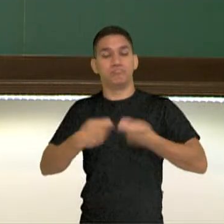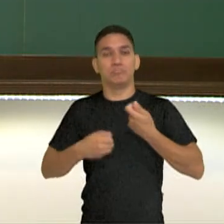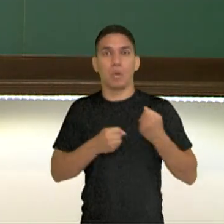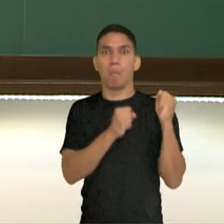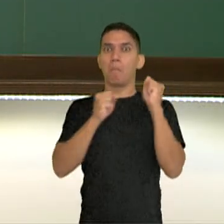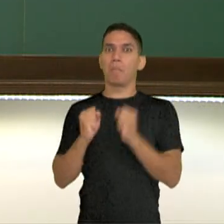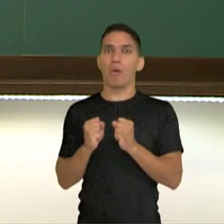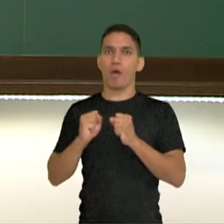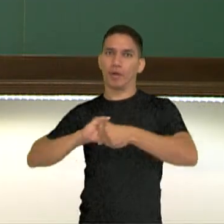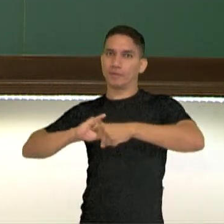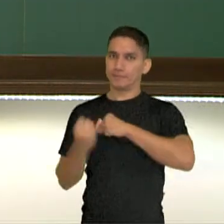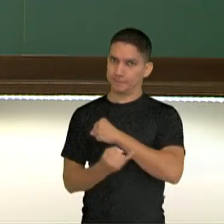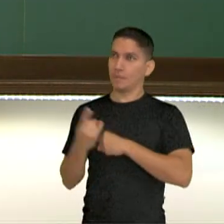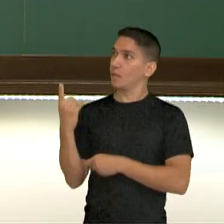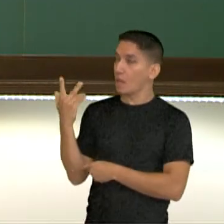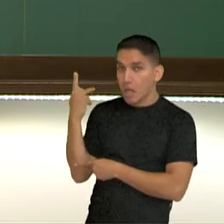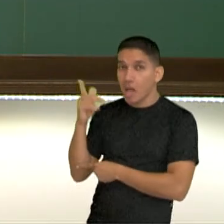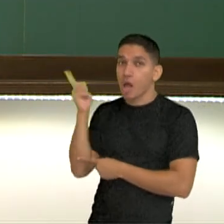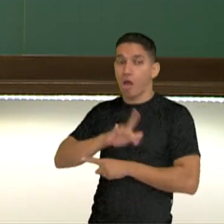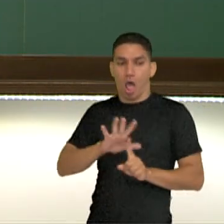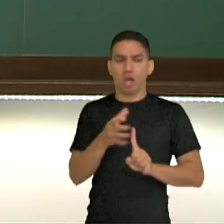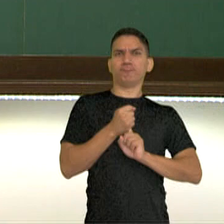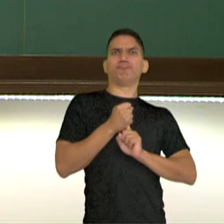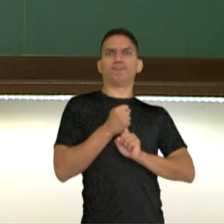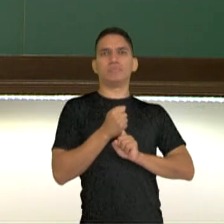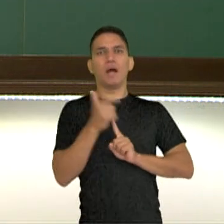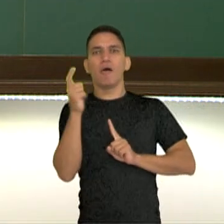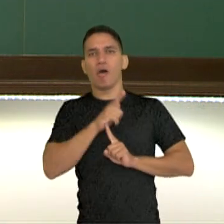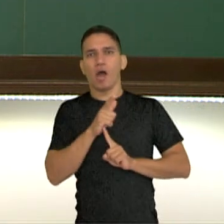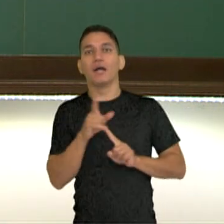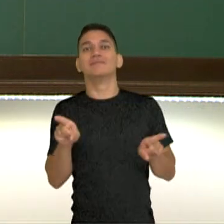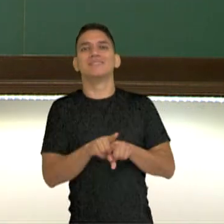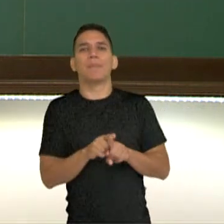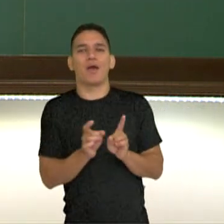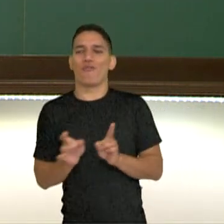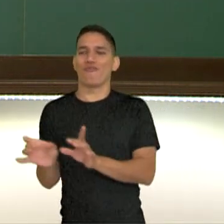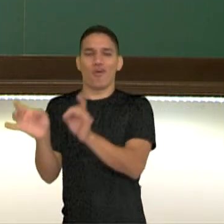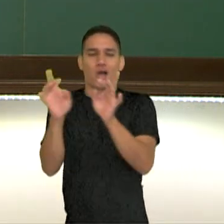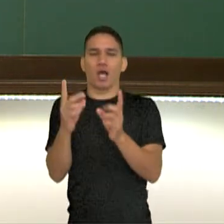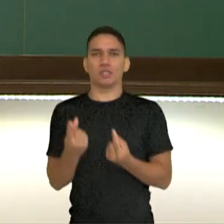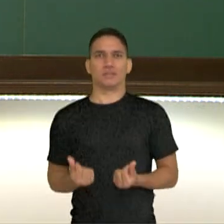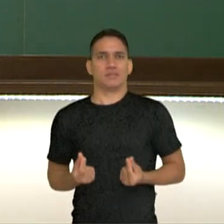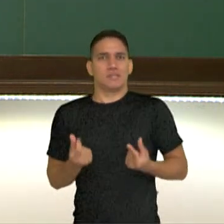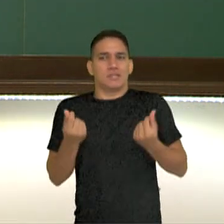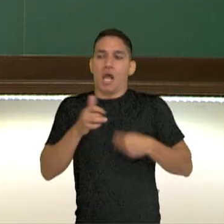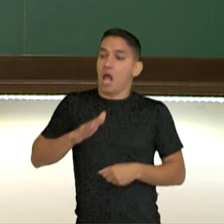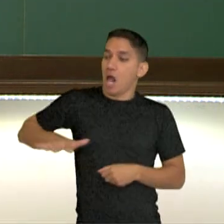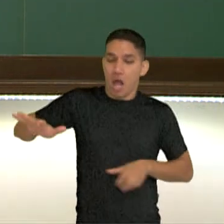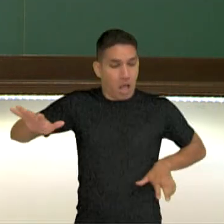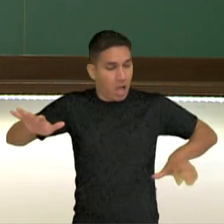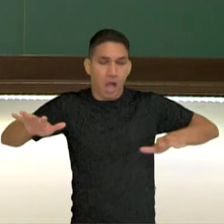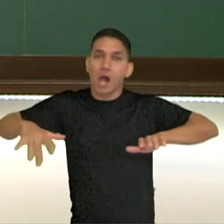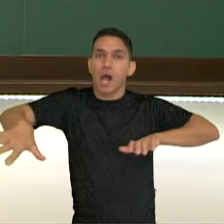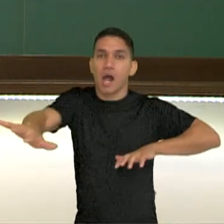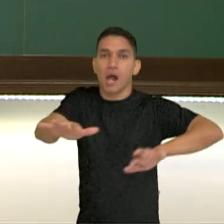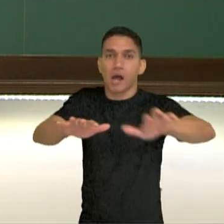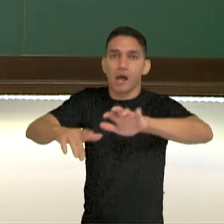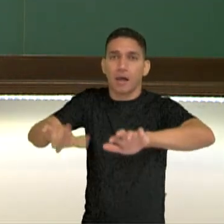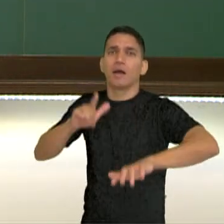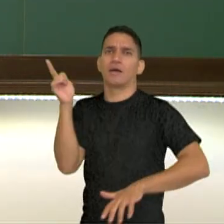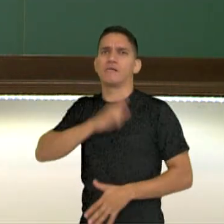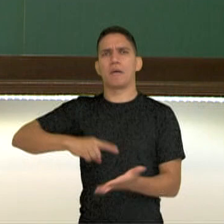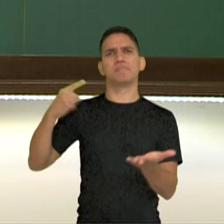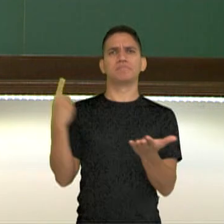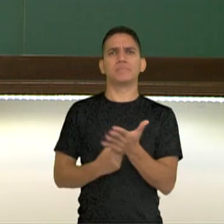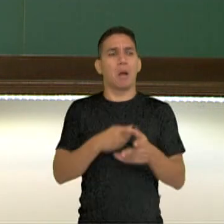dominando rotas comerciais, eles dominavam o fluxo de riqueza entre as regiões. Dominando o fluxo de riqueza, você estabelecia